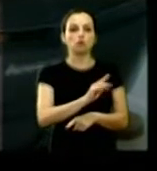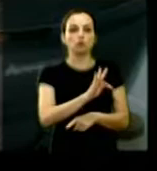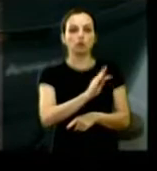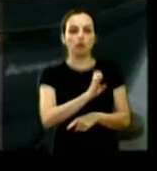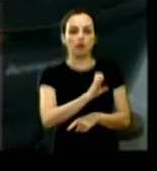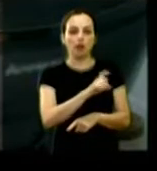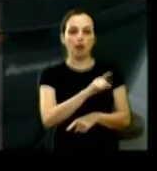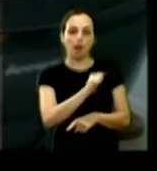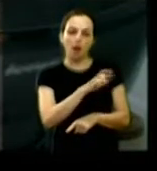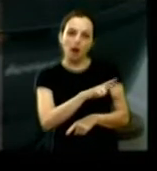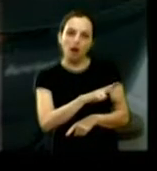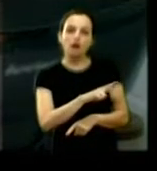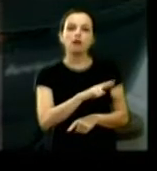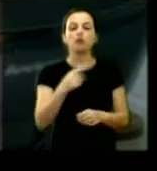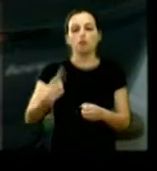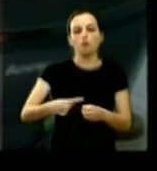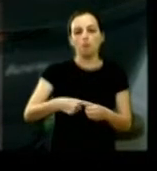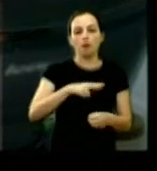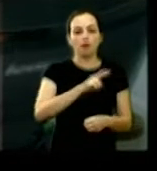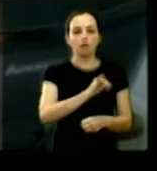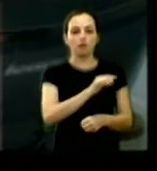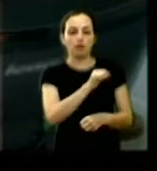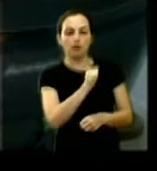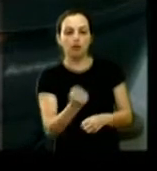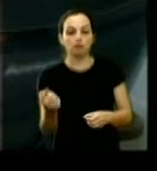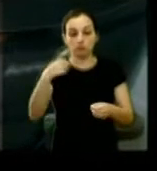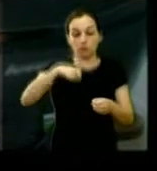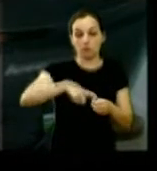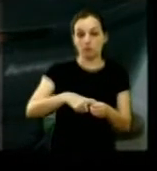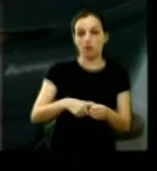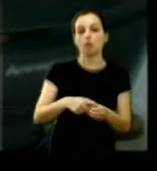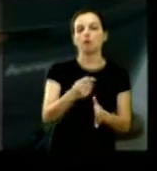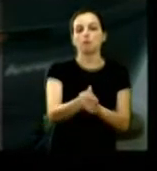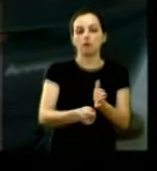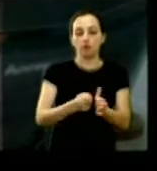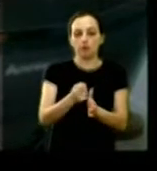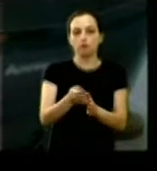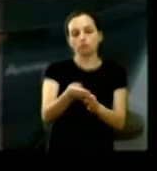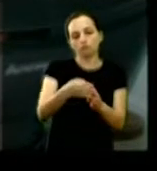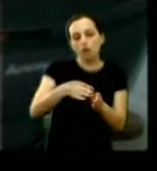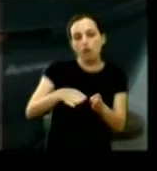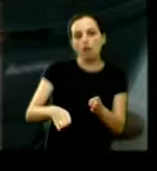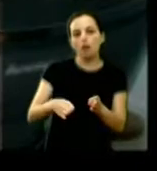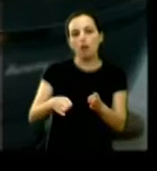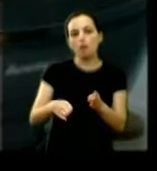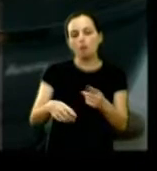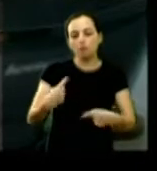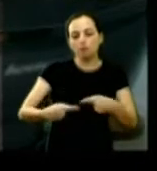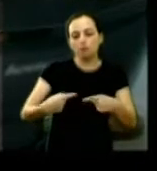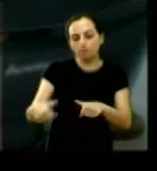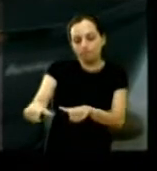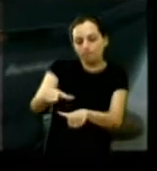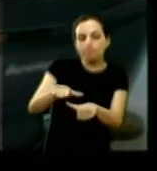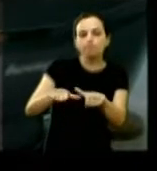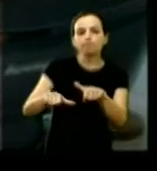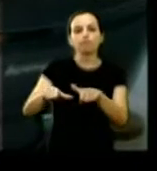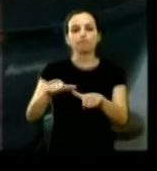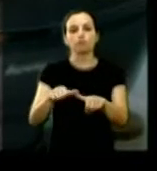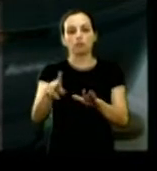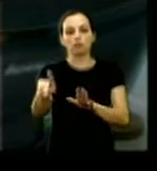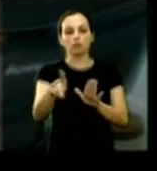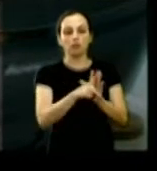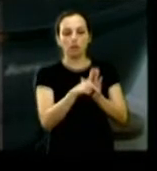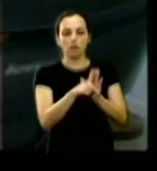aí devemos trazer inclusive para a Câmara Municipal uma discussão de alteração alteração da